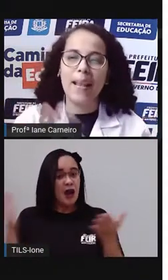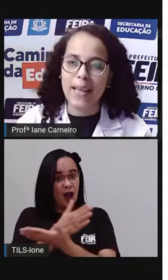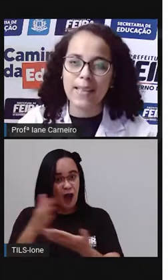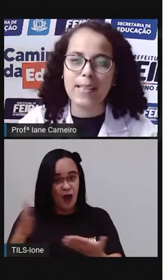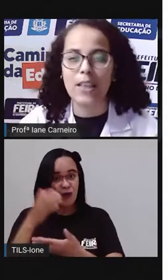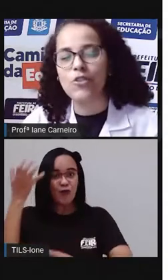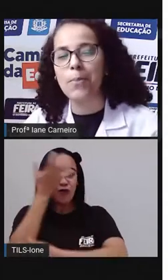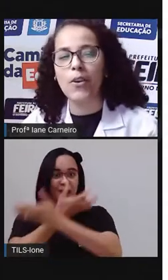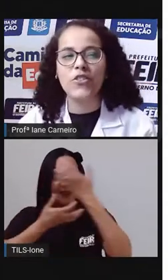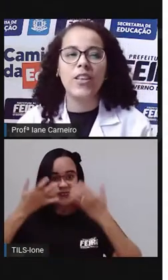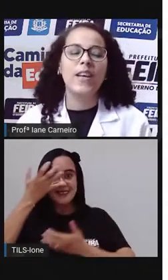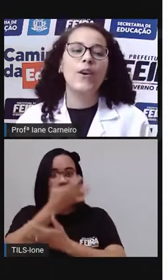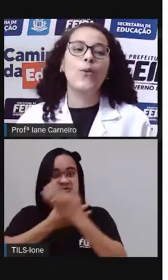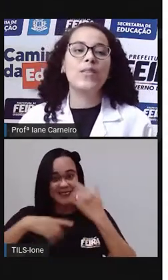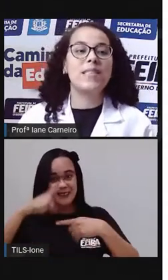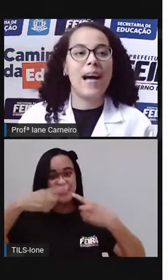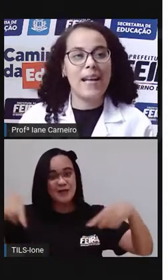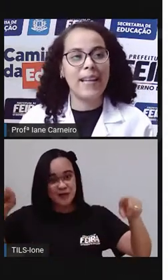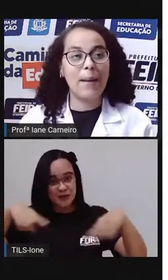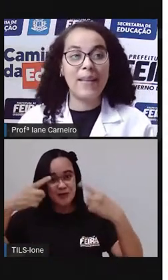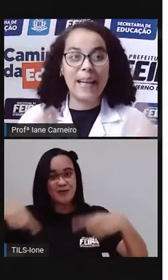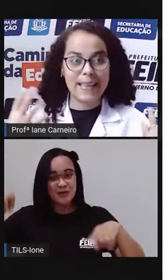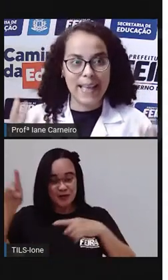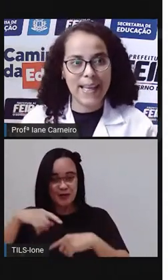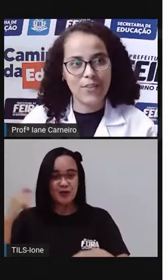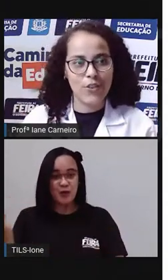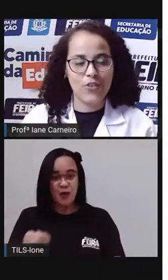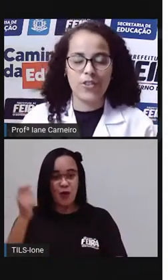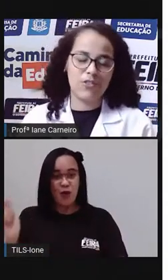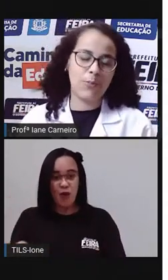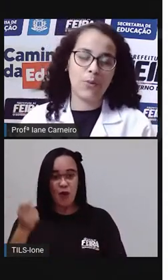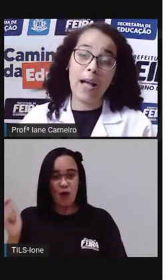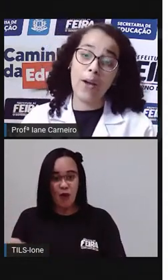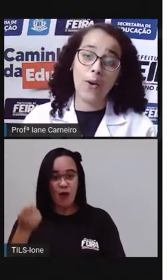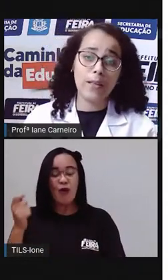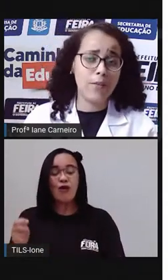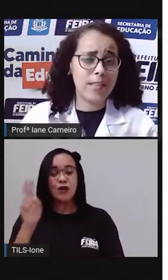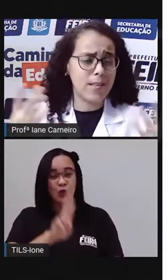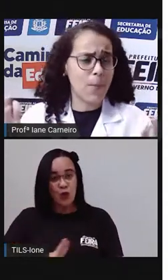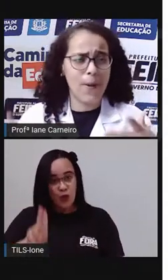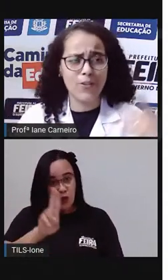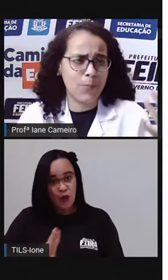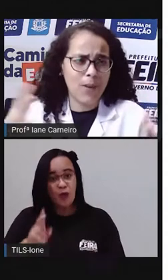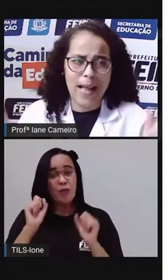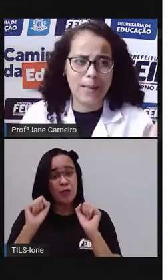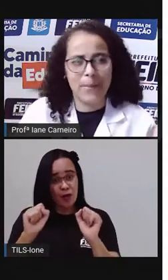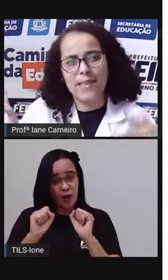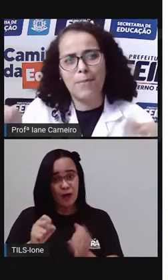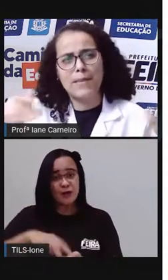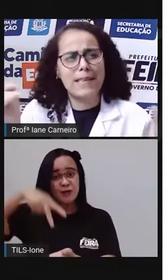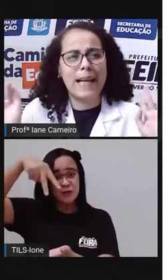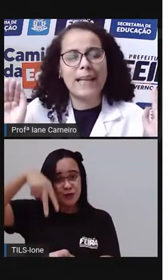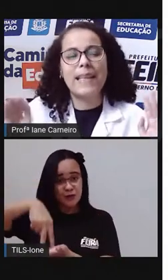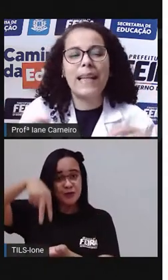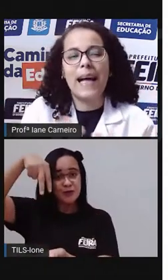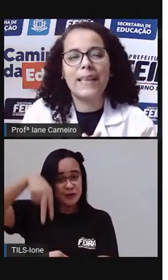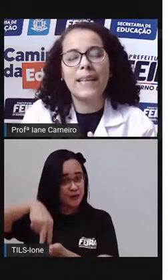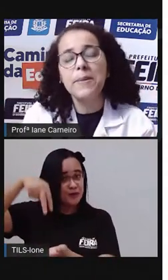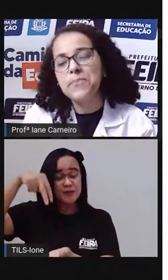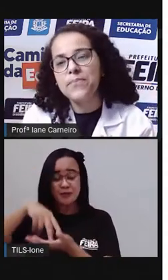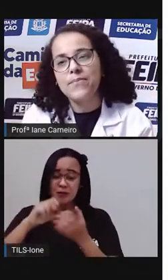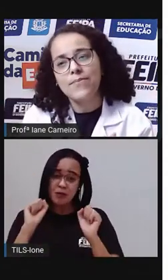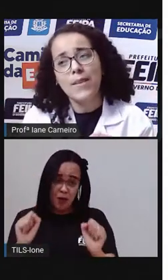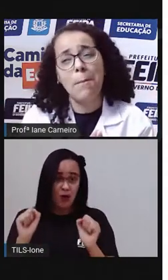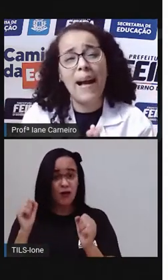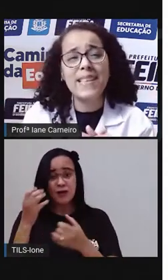algumas parlendas que a gente pode usar na brincadeira de pular corda. Você só pode pular também sem precisar cantar nada,